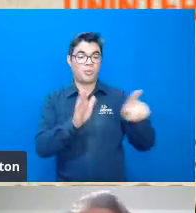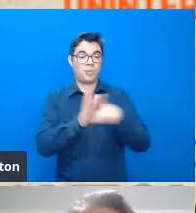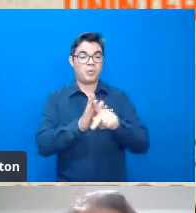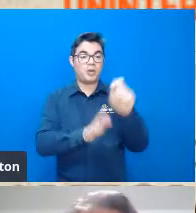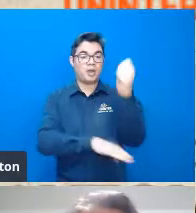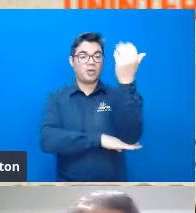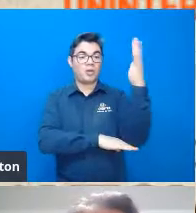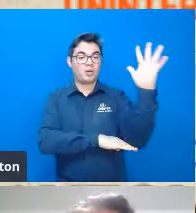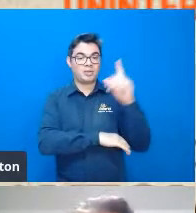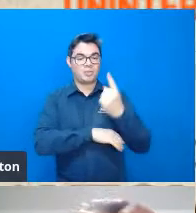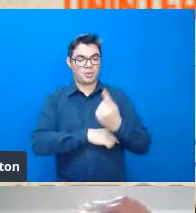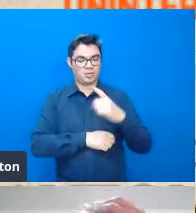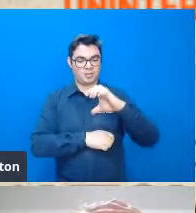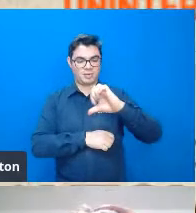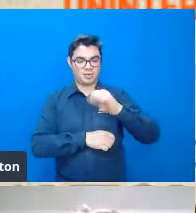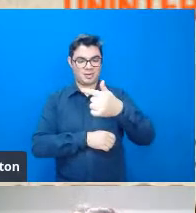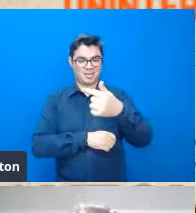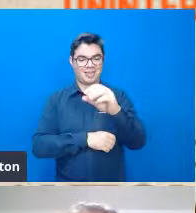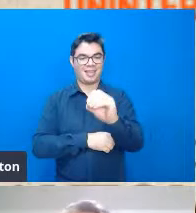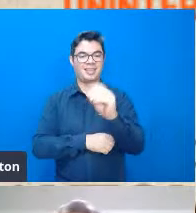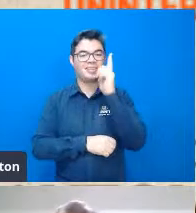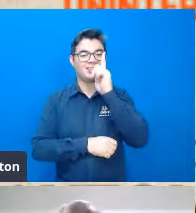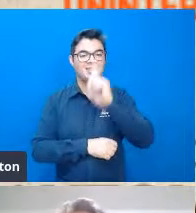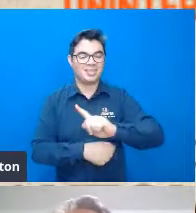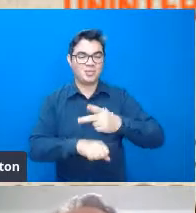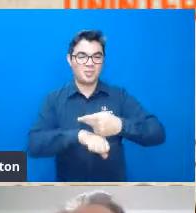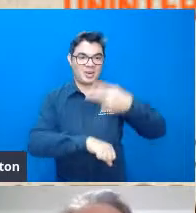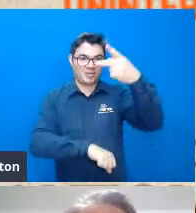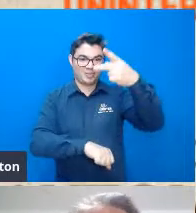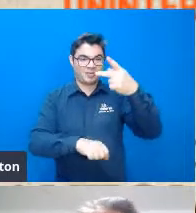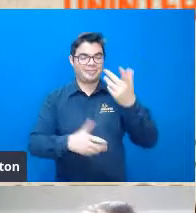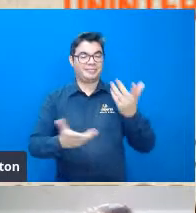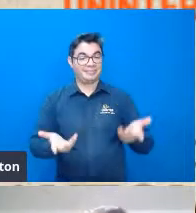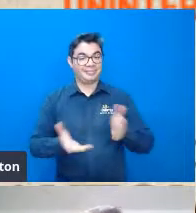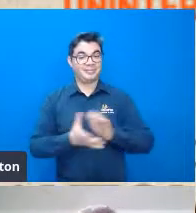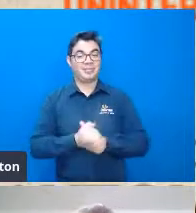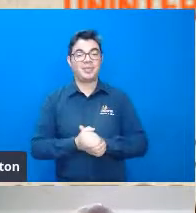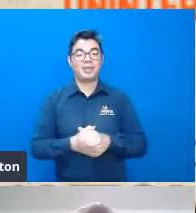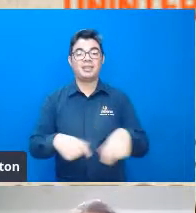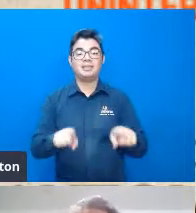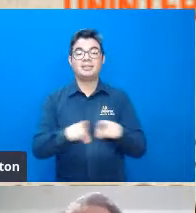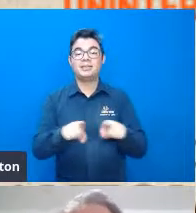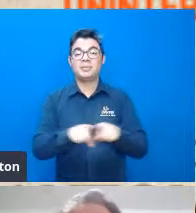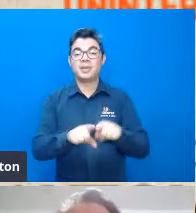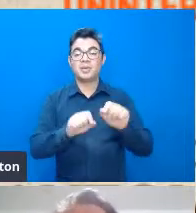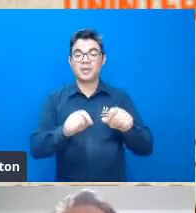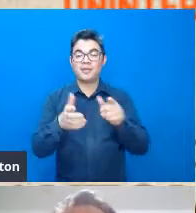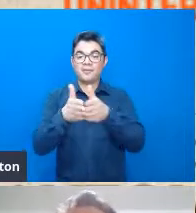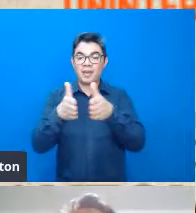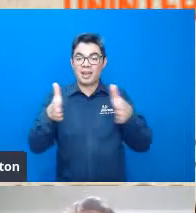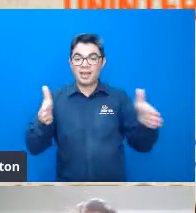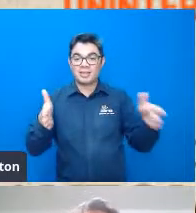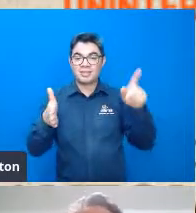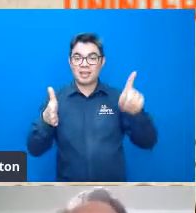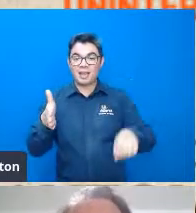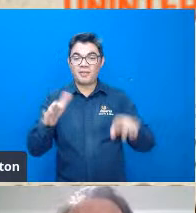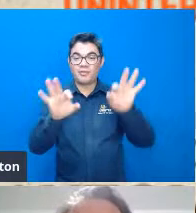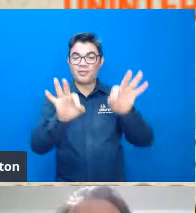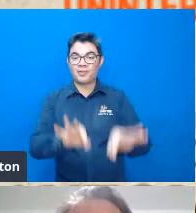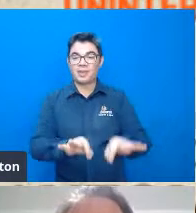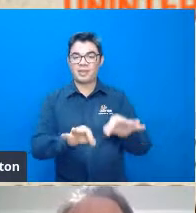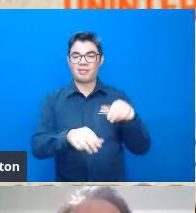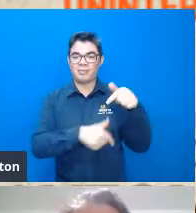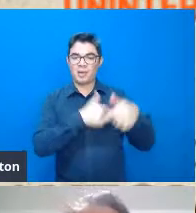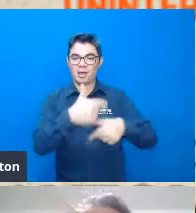na década de 70 pode passar por favor e na fase final da sua carreira já chegando no